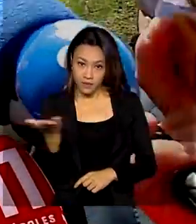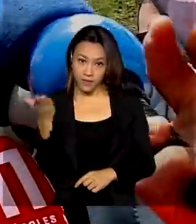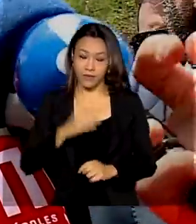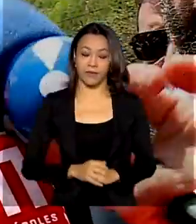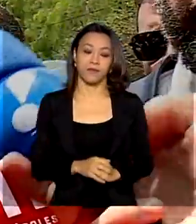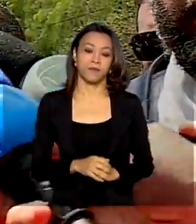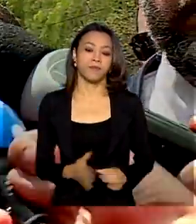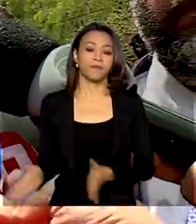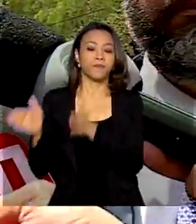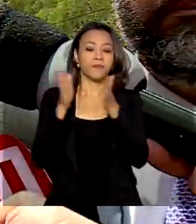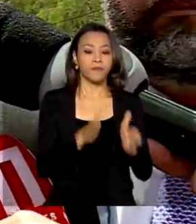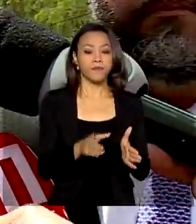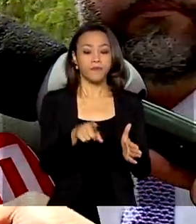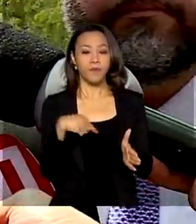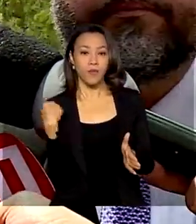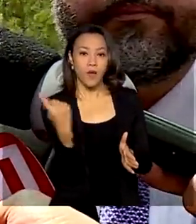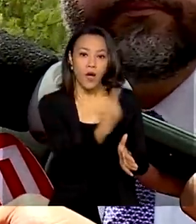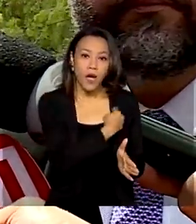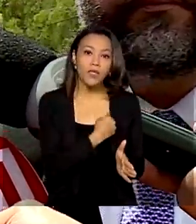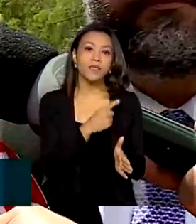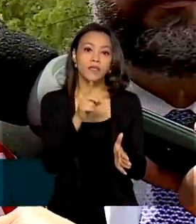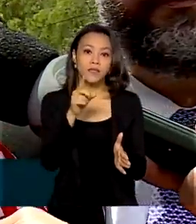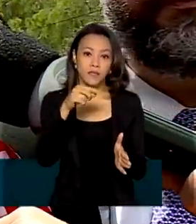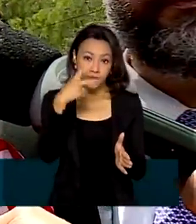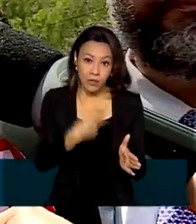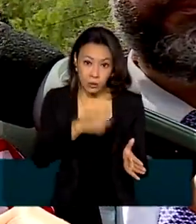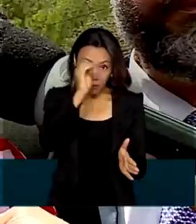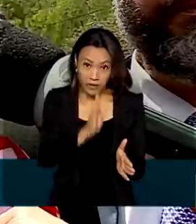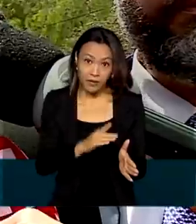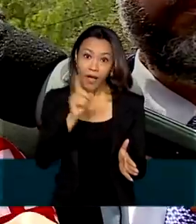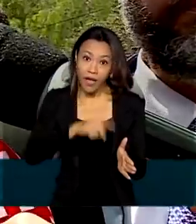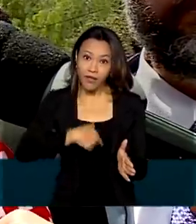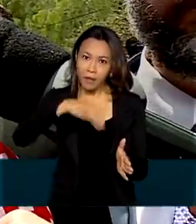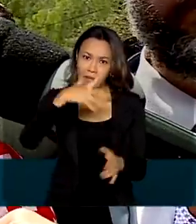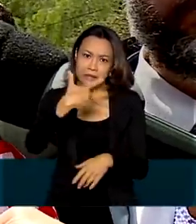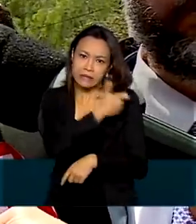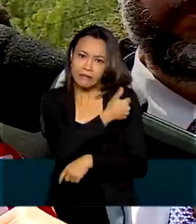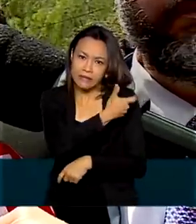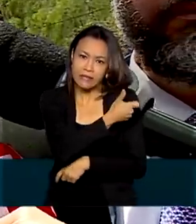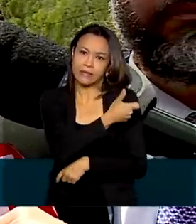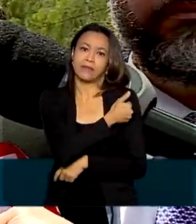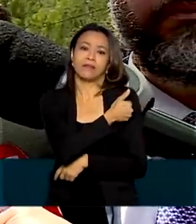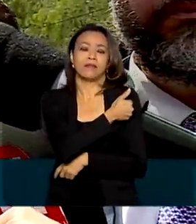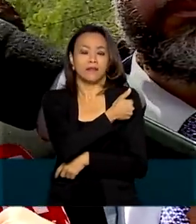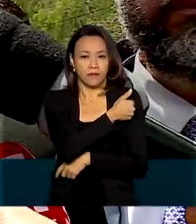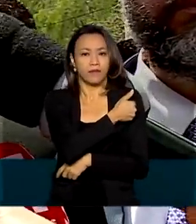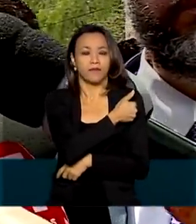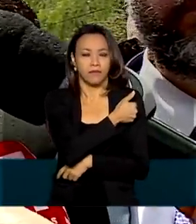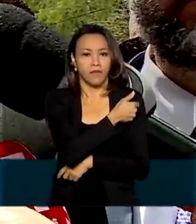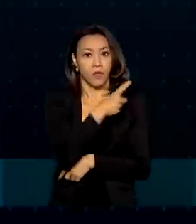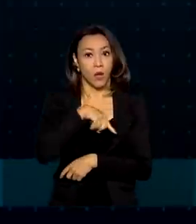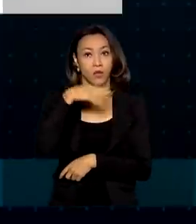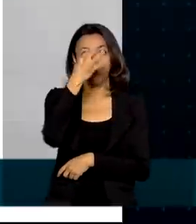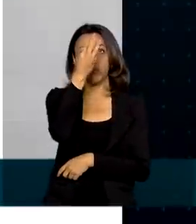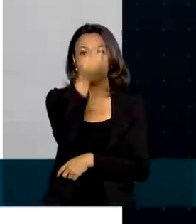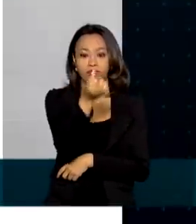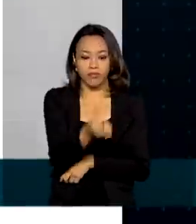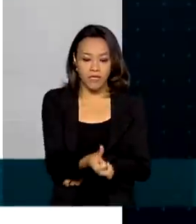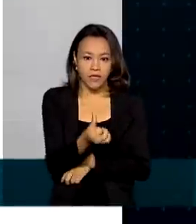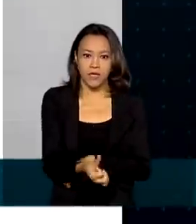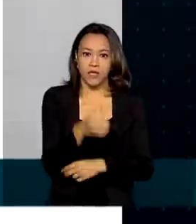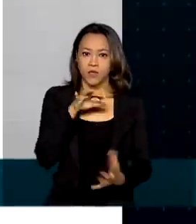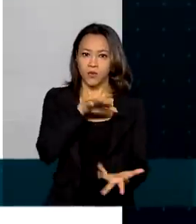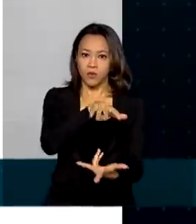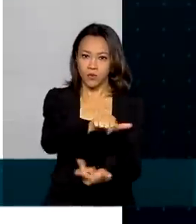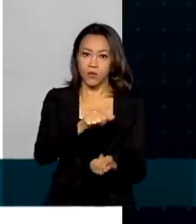investindo na vacina, é um dos países que mais vacina hoje em dia e números absolutos, parece que somos o sexto. Por nota,